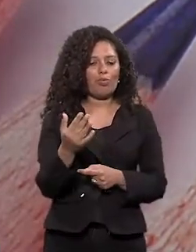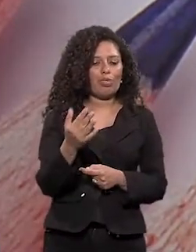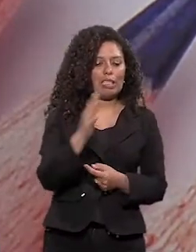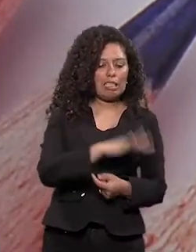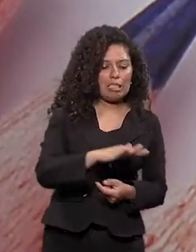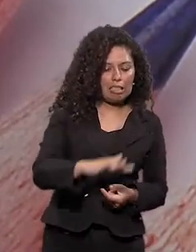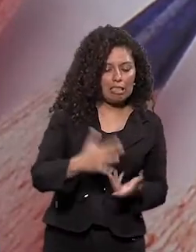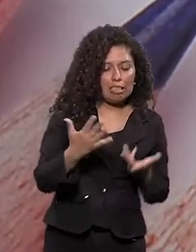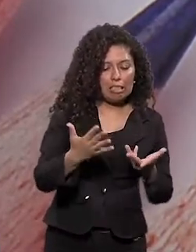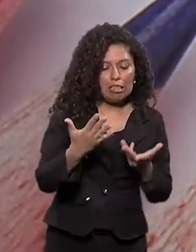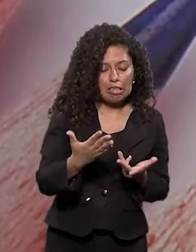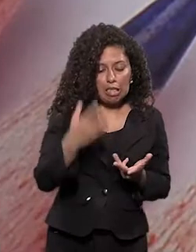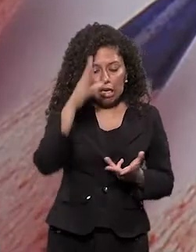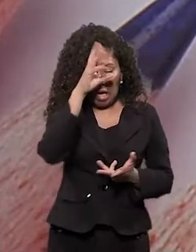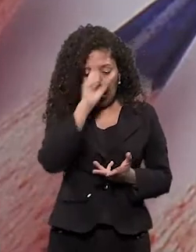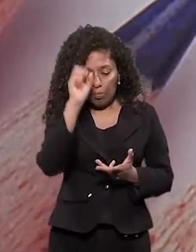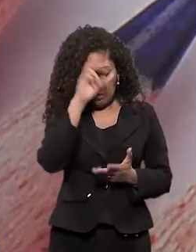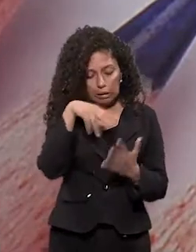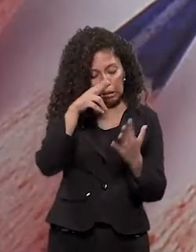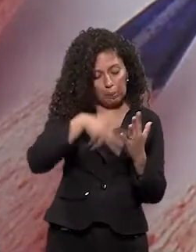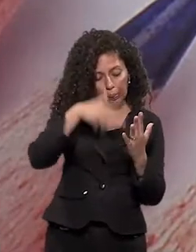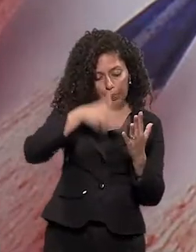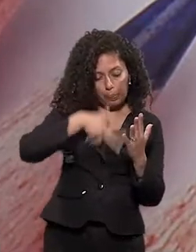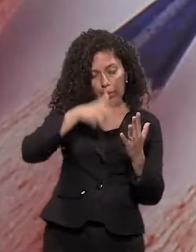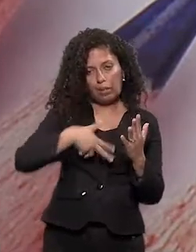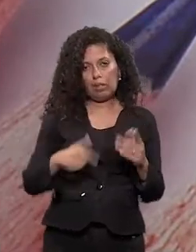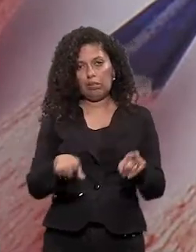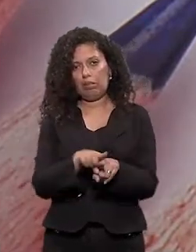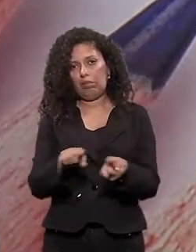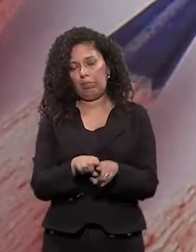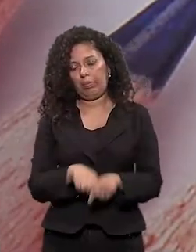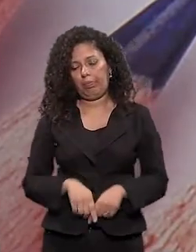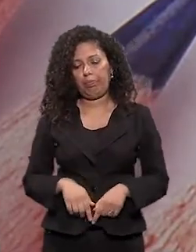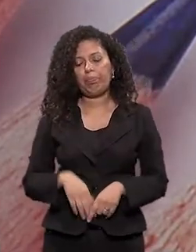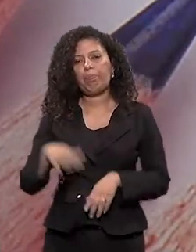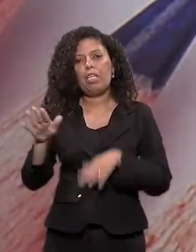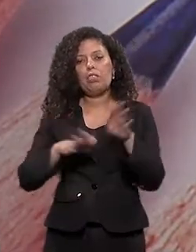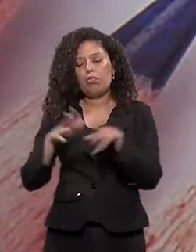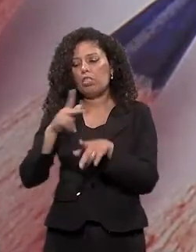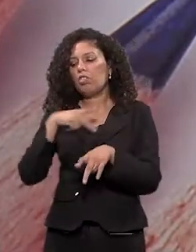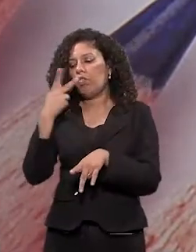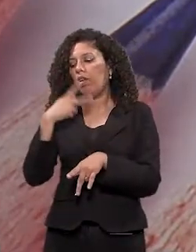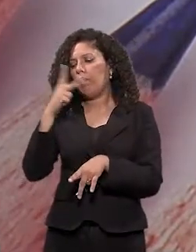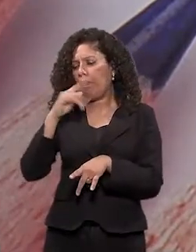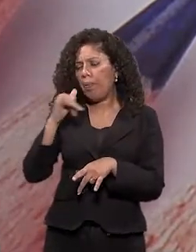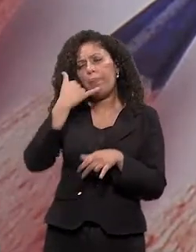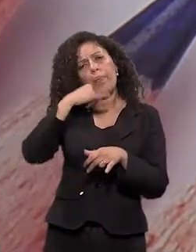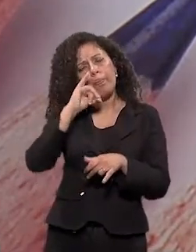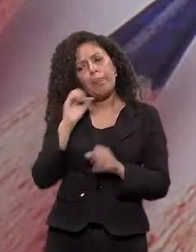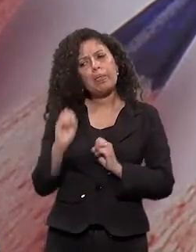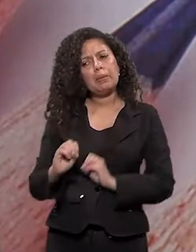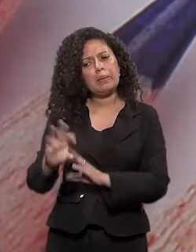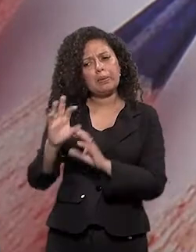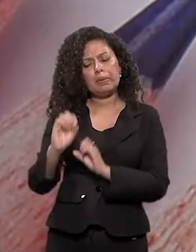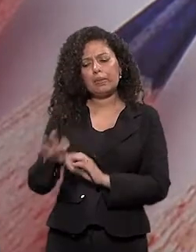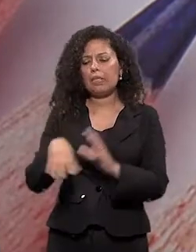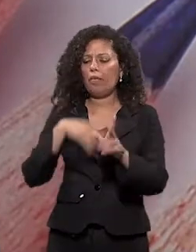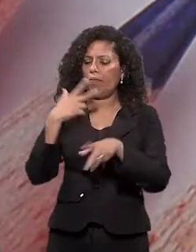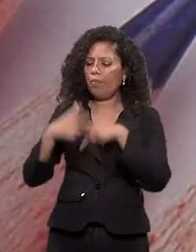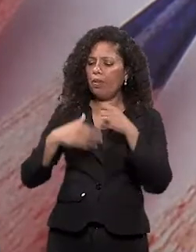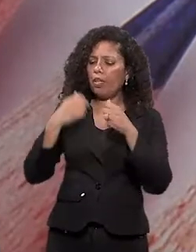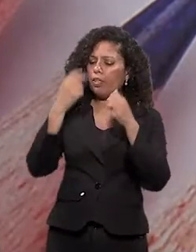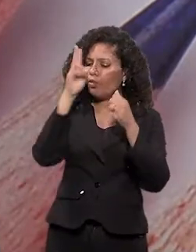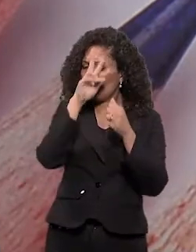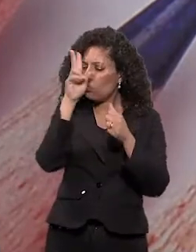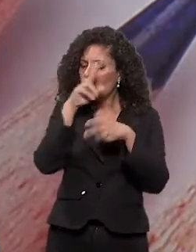aqui em estimular a leitura, a gente sempre fala para os pais começarem contando histórias, que a contação de histórias,